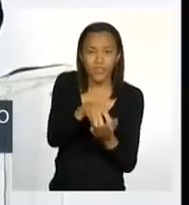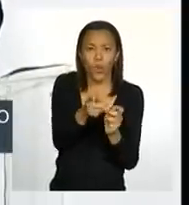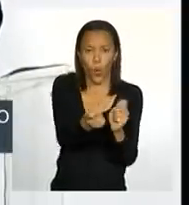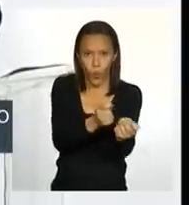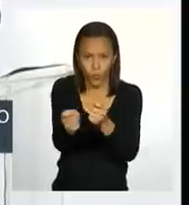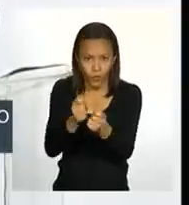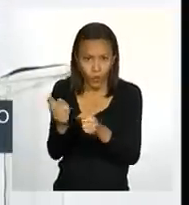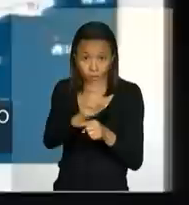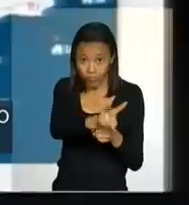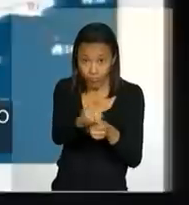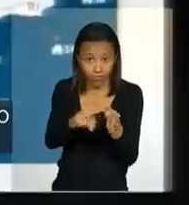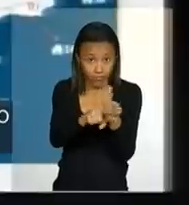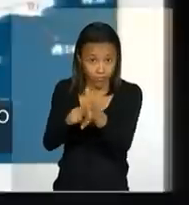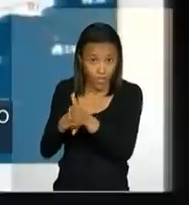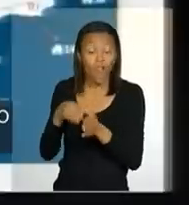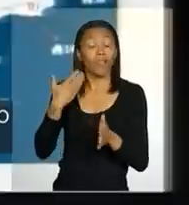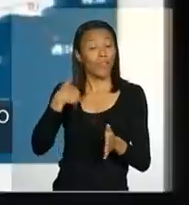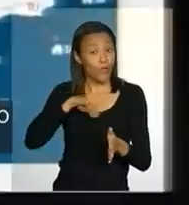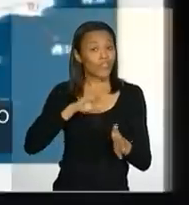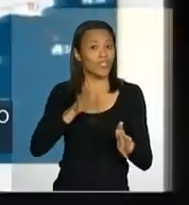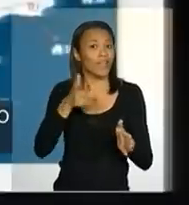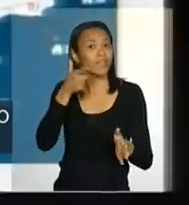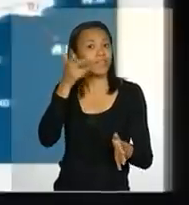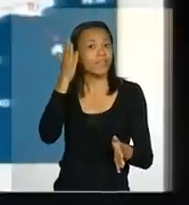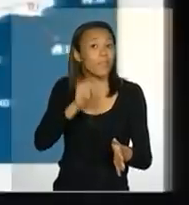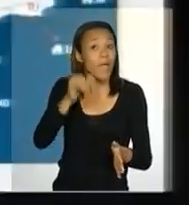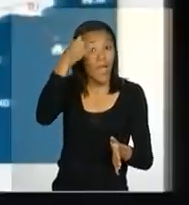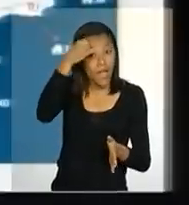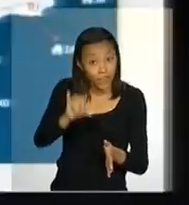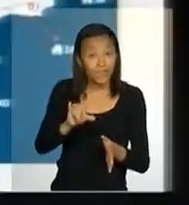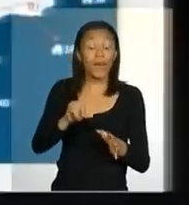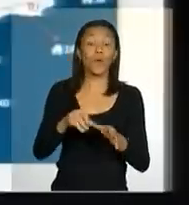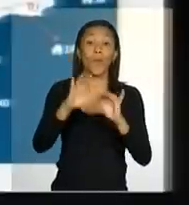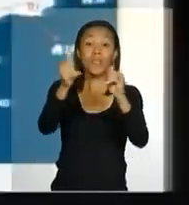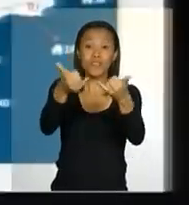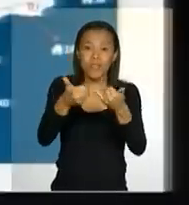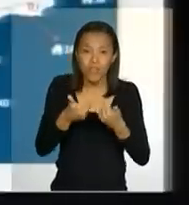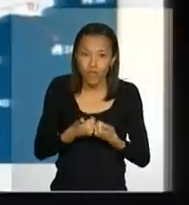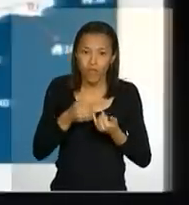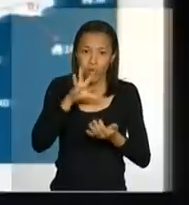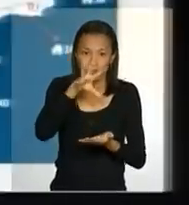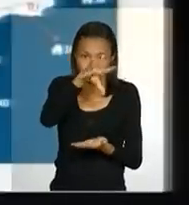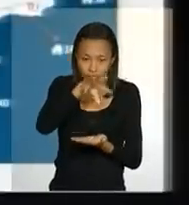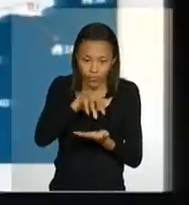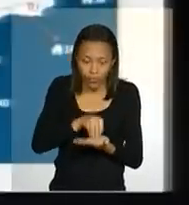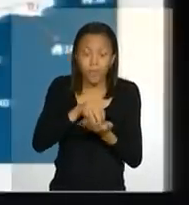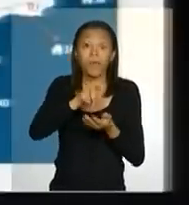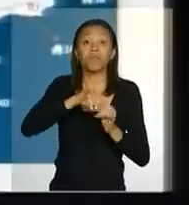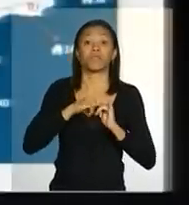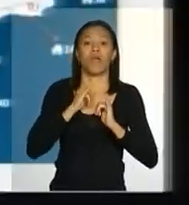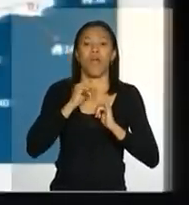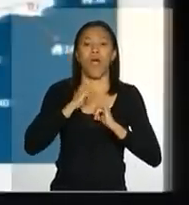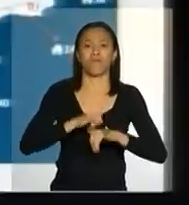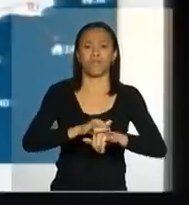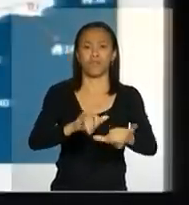estaremos mais preparados para chegar com a informação para as populações que serão